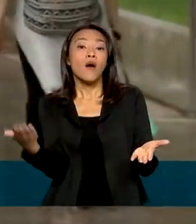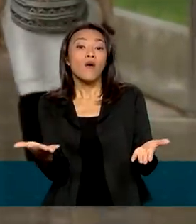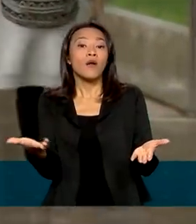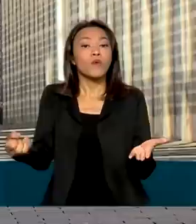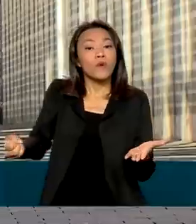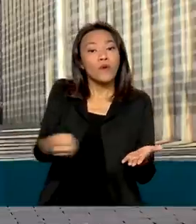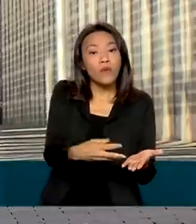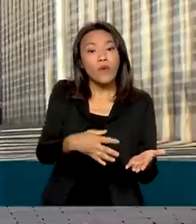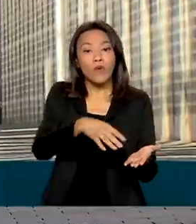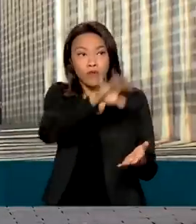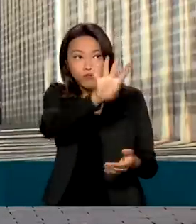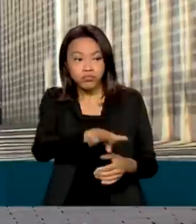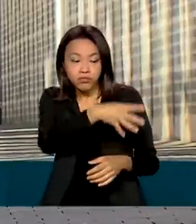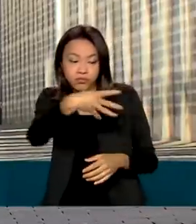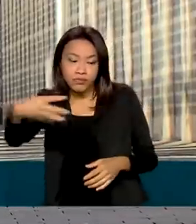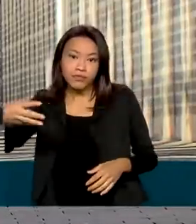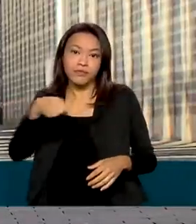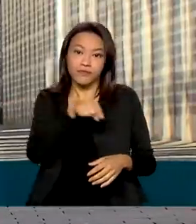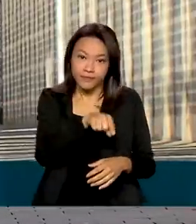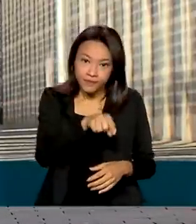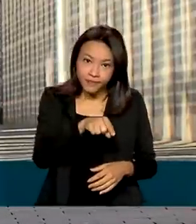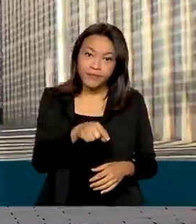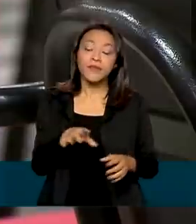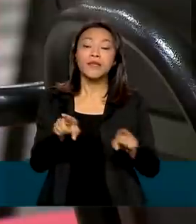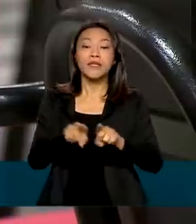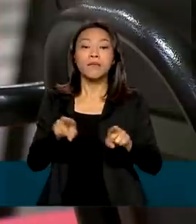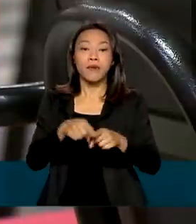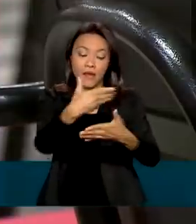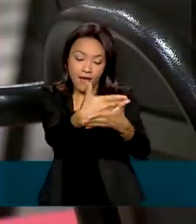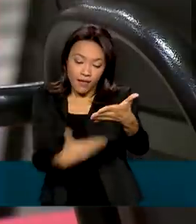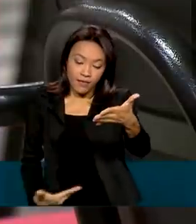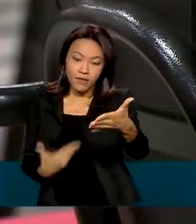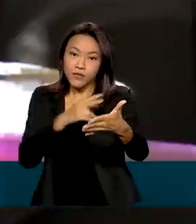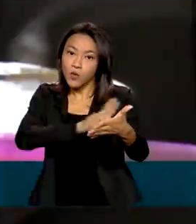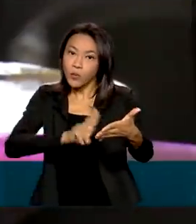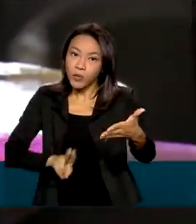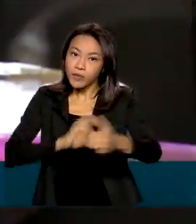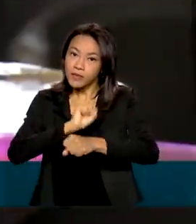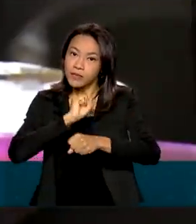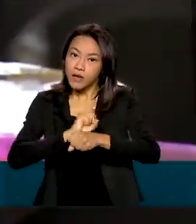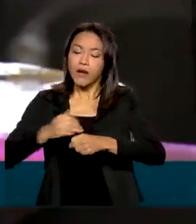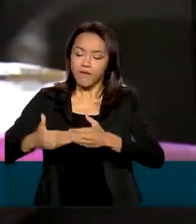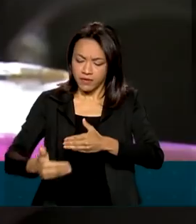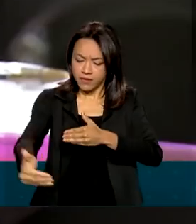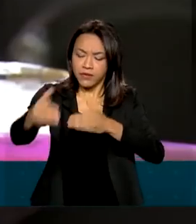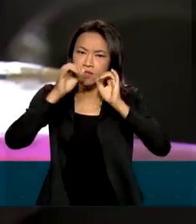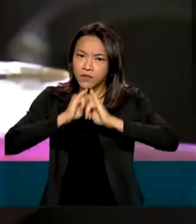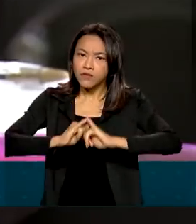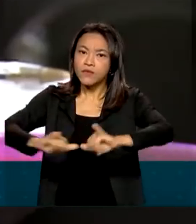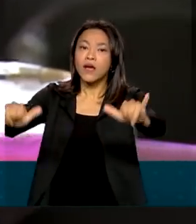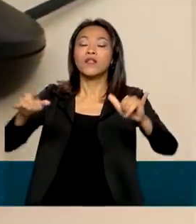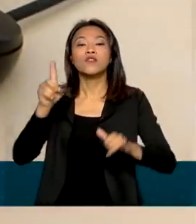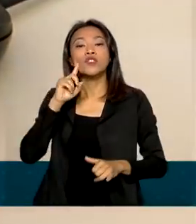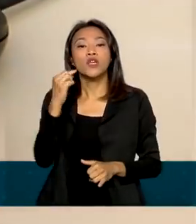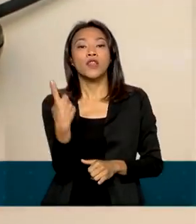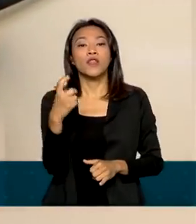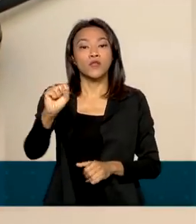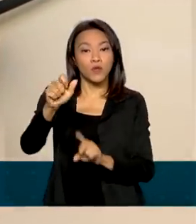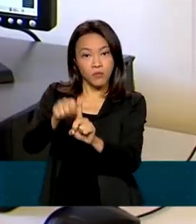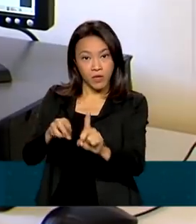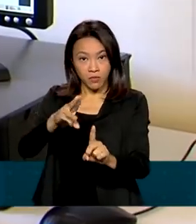novo cronograma, o resultado da chamada regular e a lista de espera serão divulgados no dia 18 de março. Já o prazo para